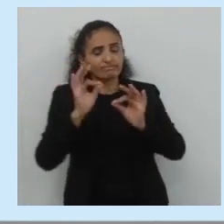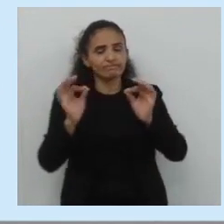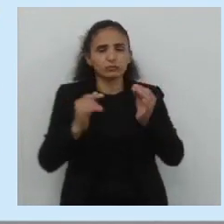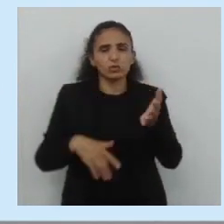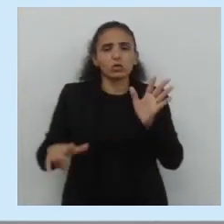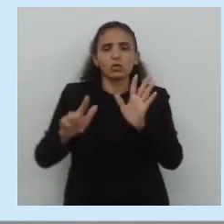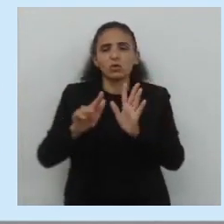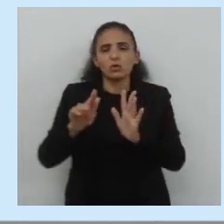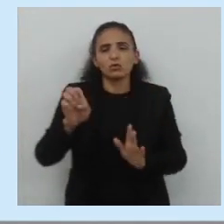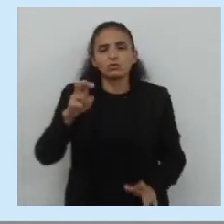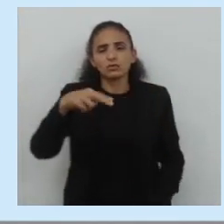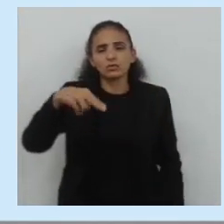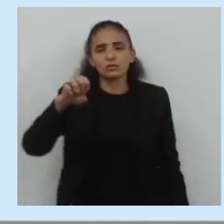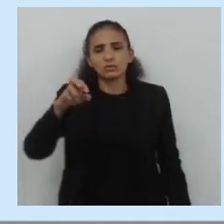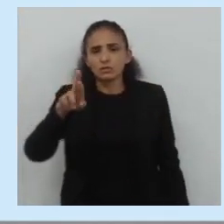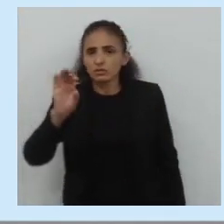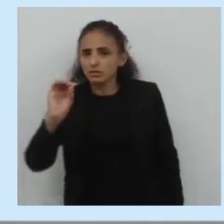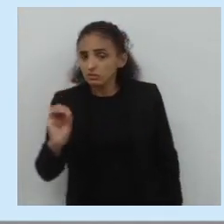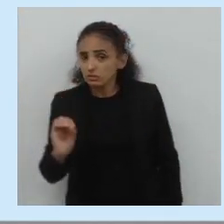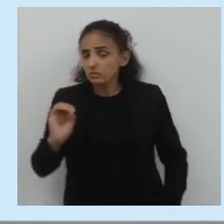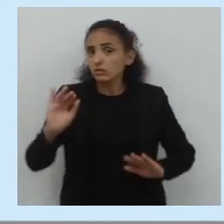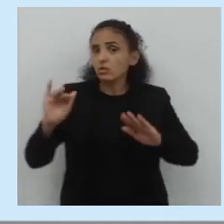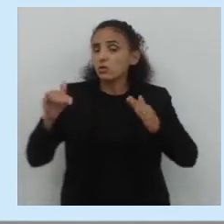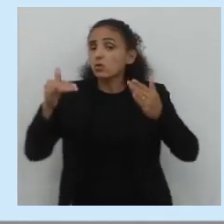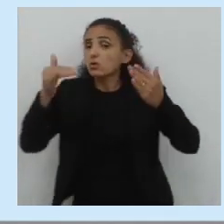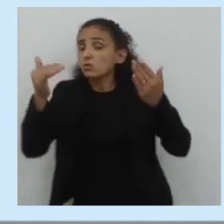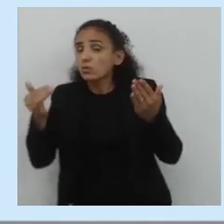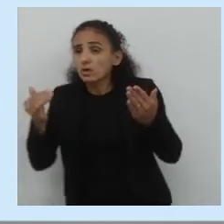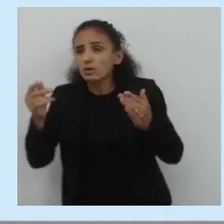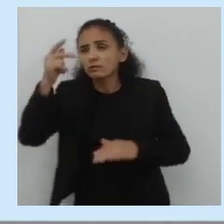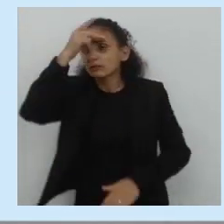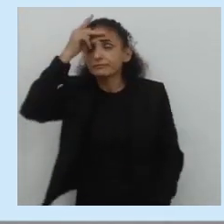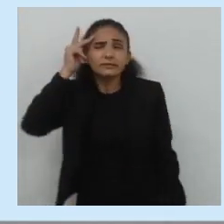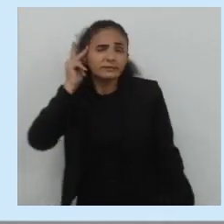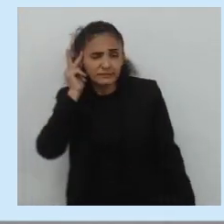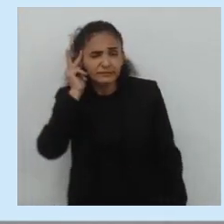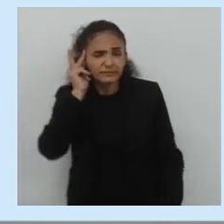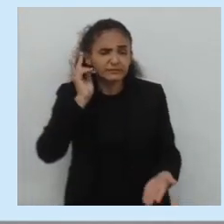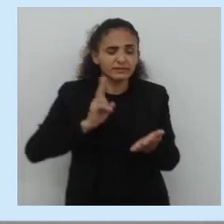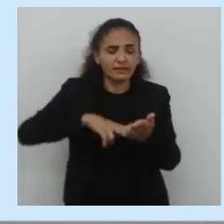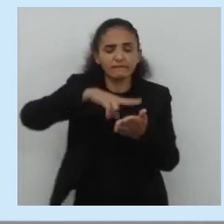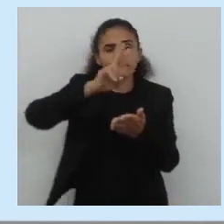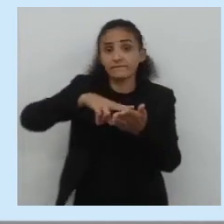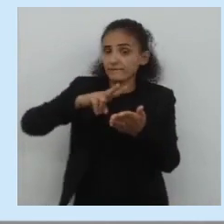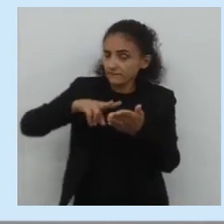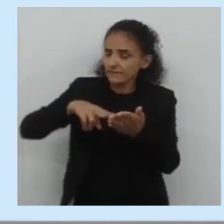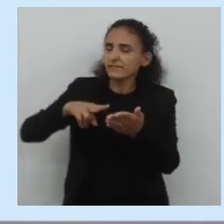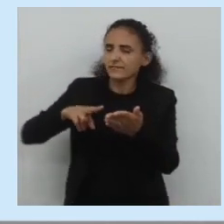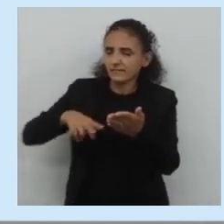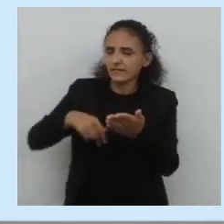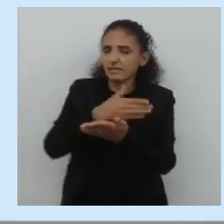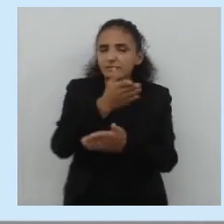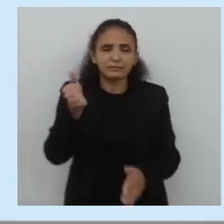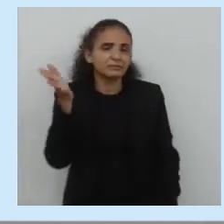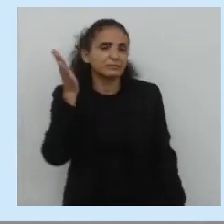gênero, conhecer qual é o seu receptor preferencial, lembrar disso, para que você possa